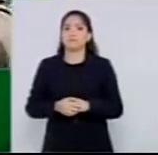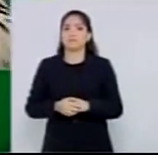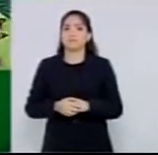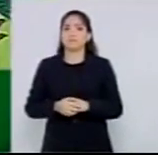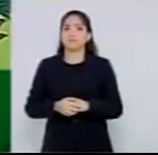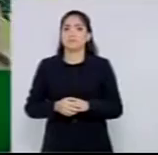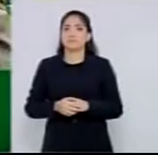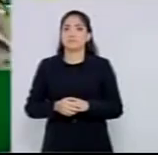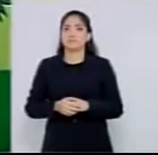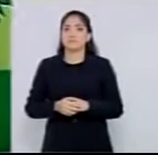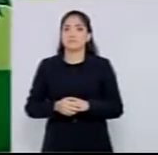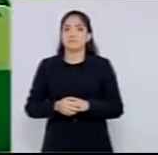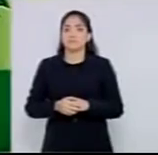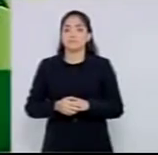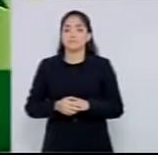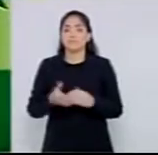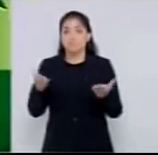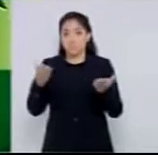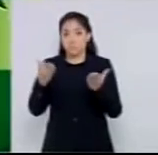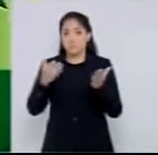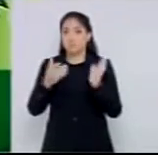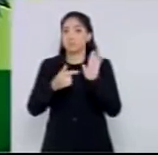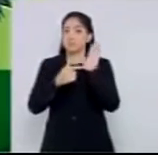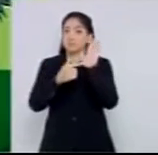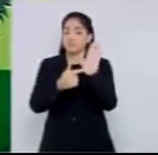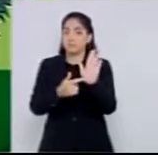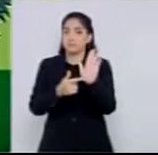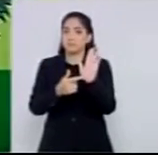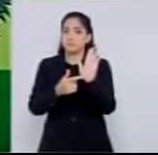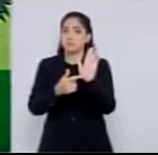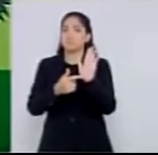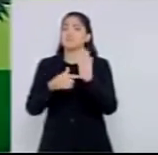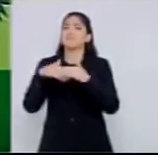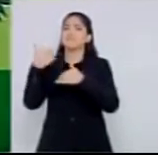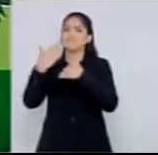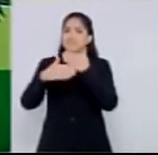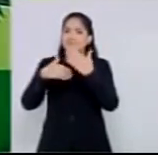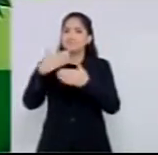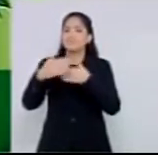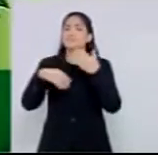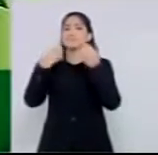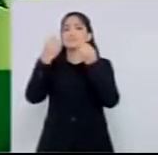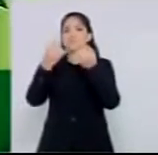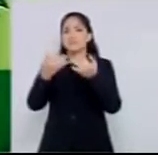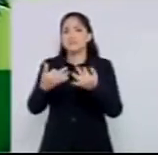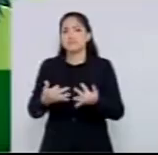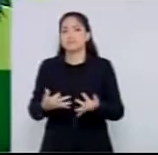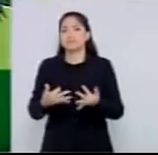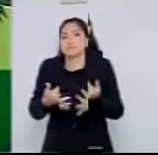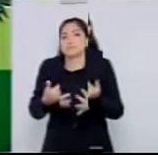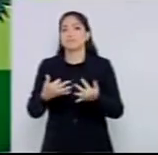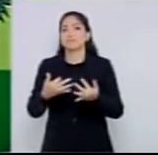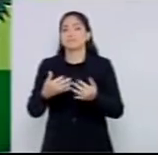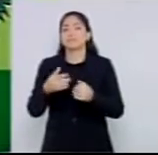cronologia de algo que há algum tempo eu já vim falando. E que ontem fechou,